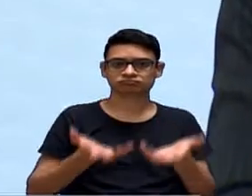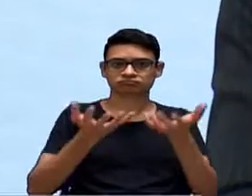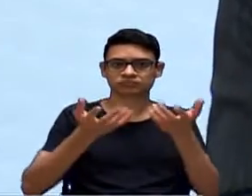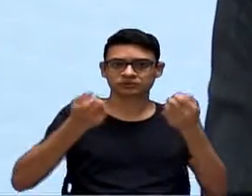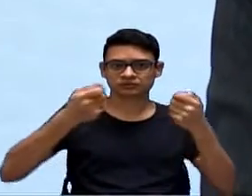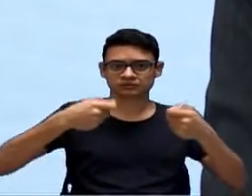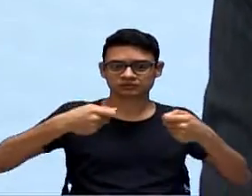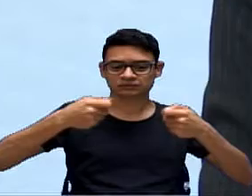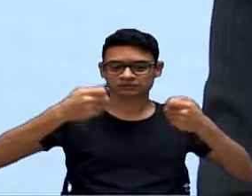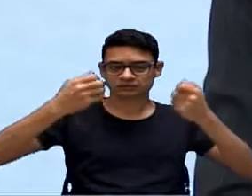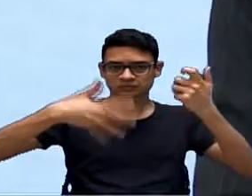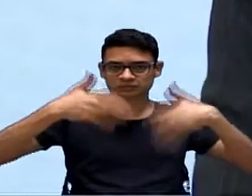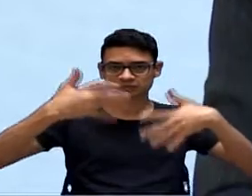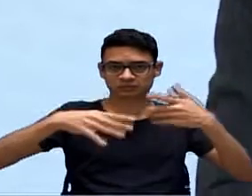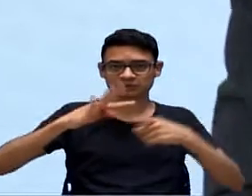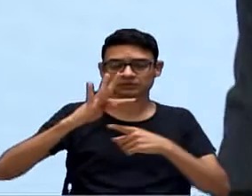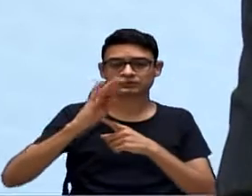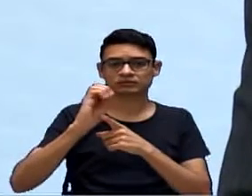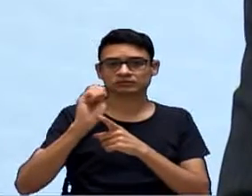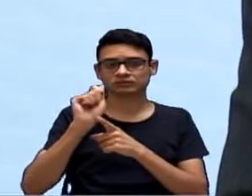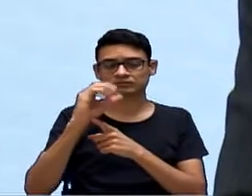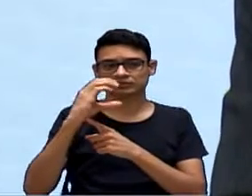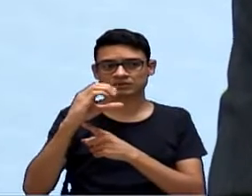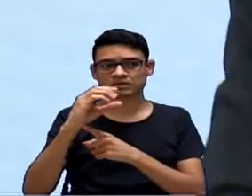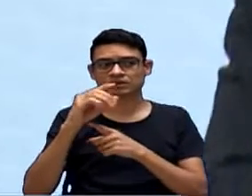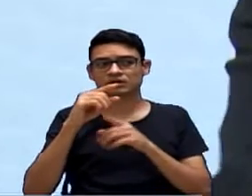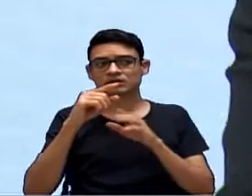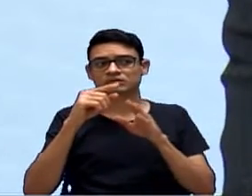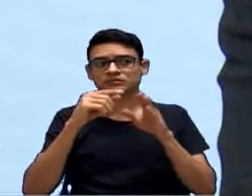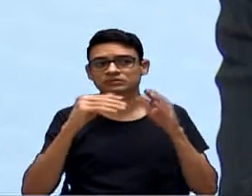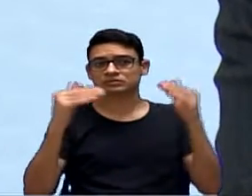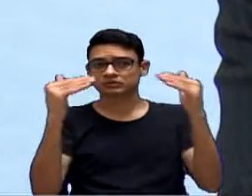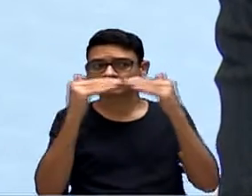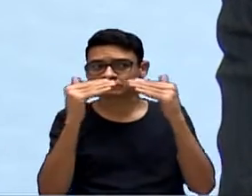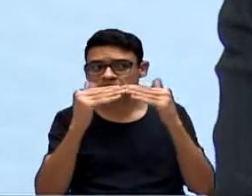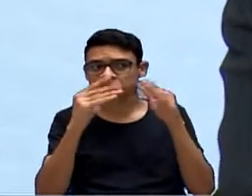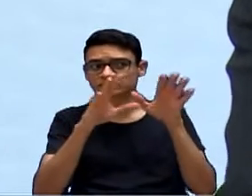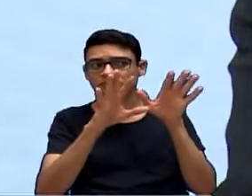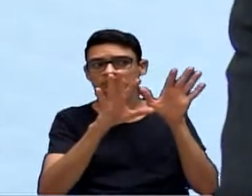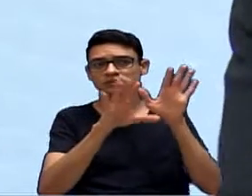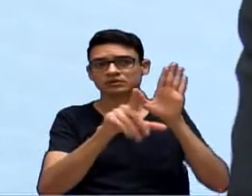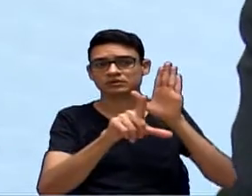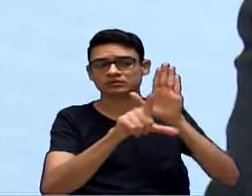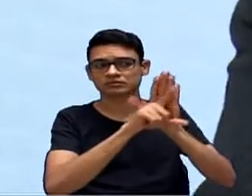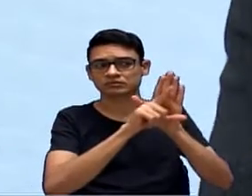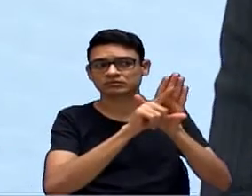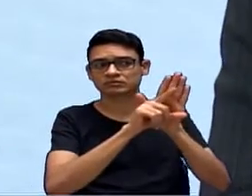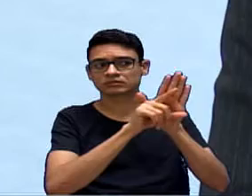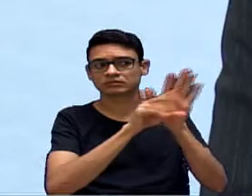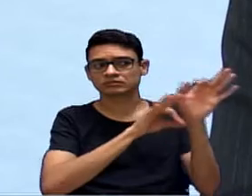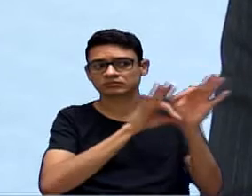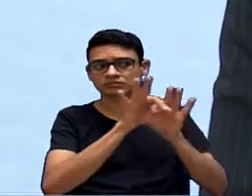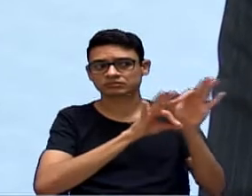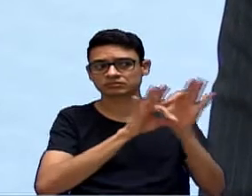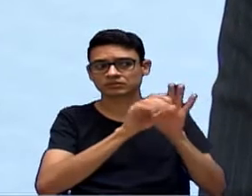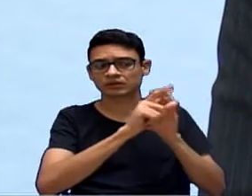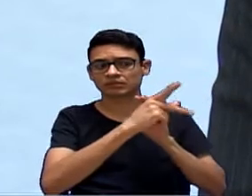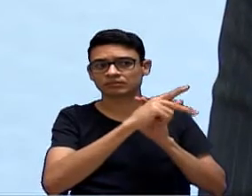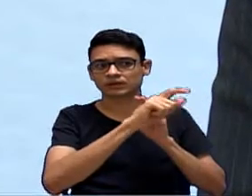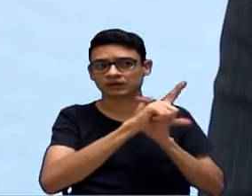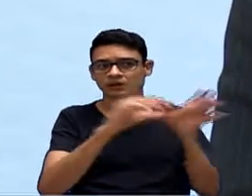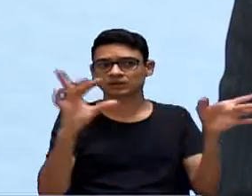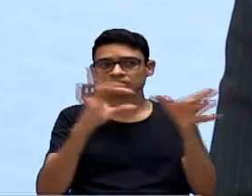o TAC, ele realmente, ele dialoga com o que tem já no PL. Não vejo por que retirá-lo mais uma